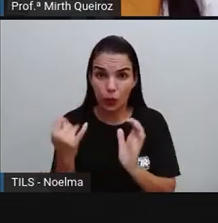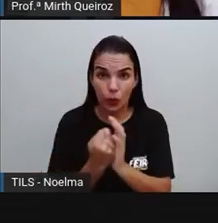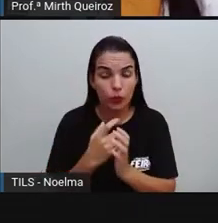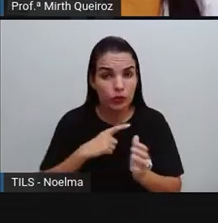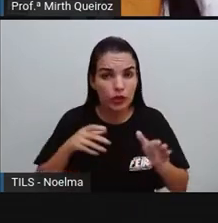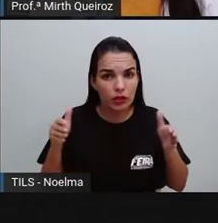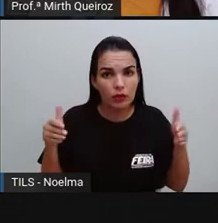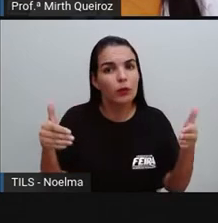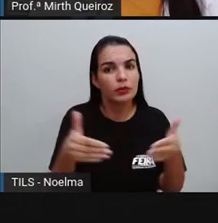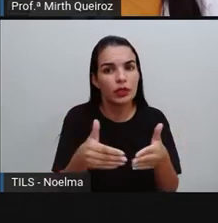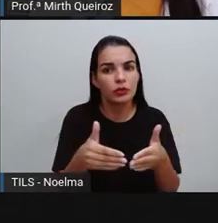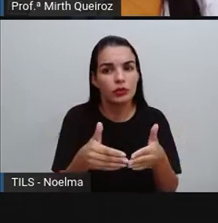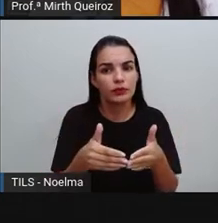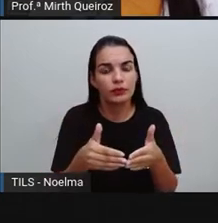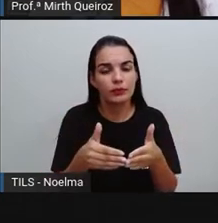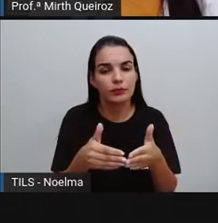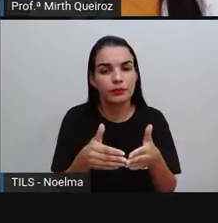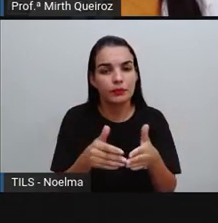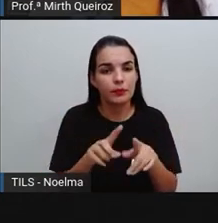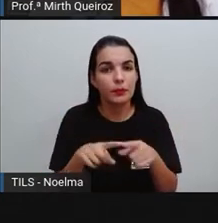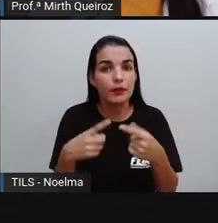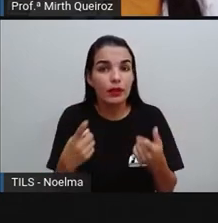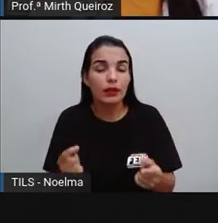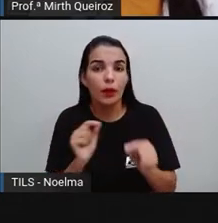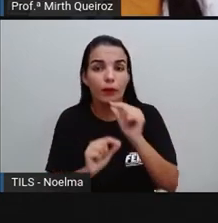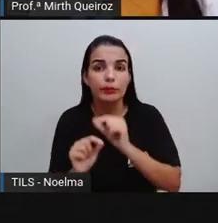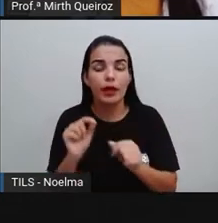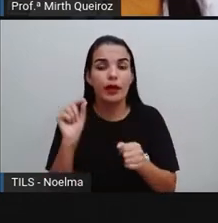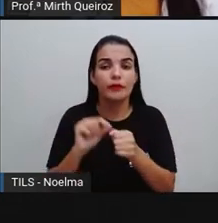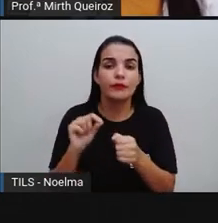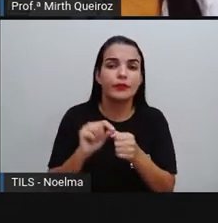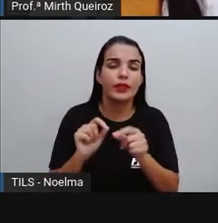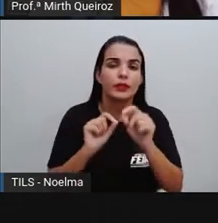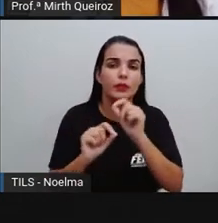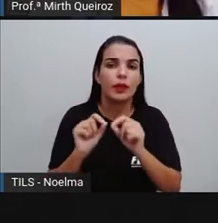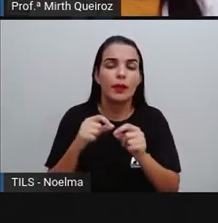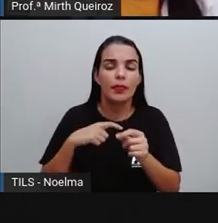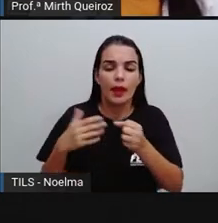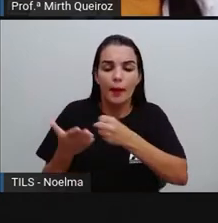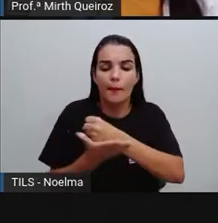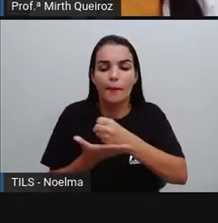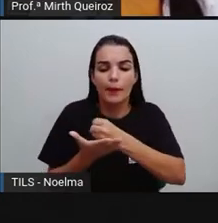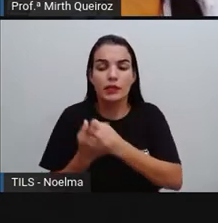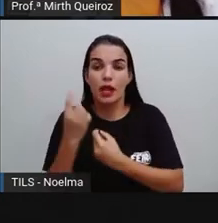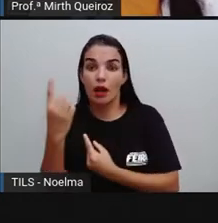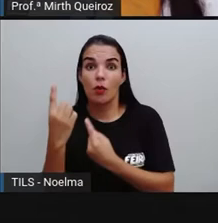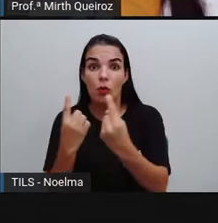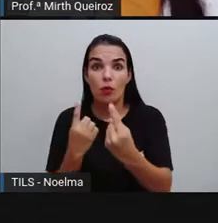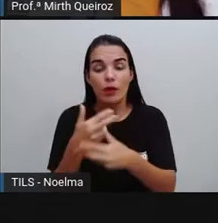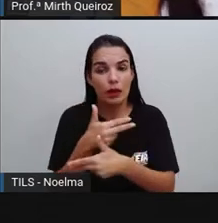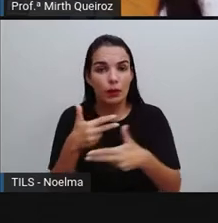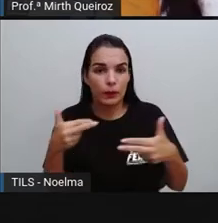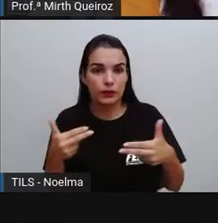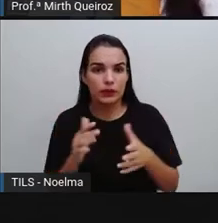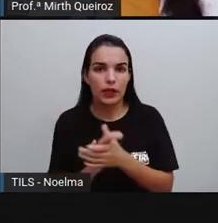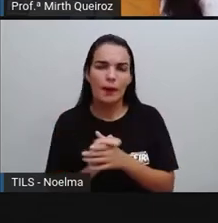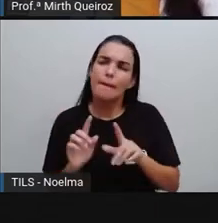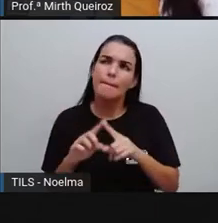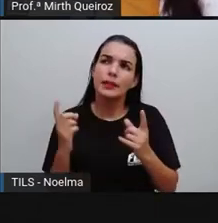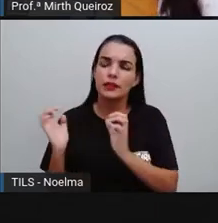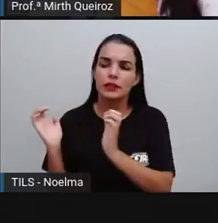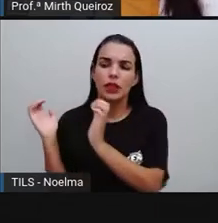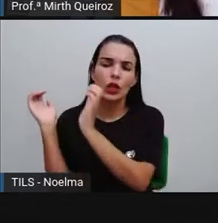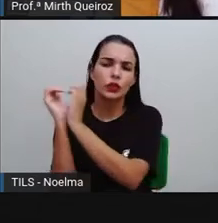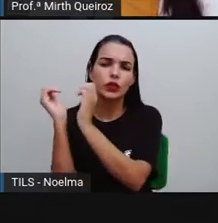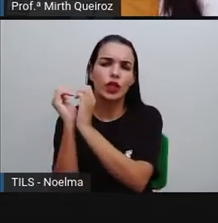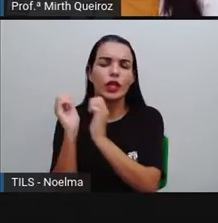objetivo, né? Ele é feito, ele é produzido com base em algo. Mas, e o gênero